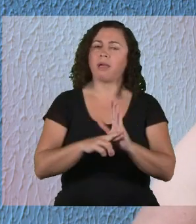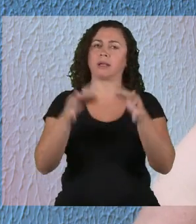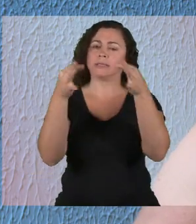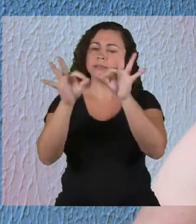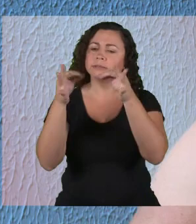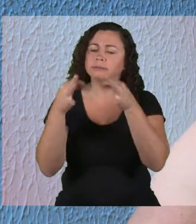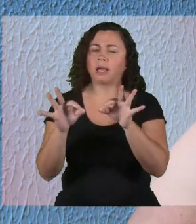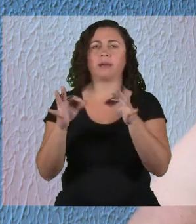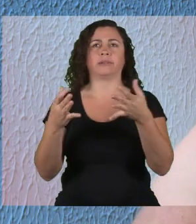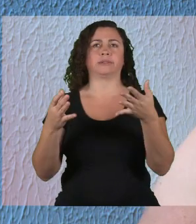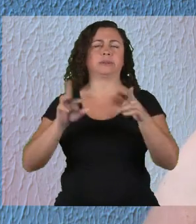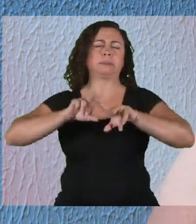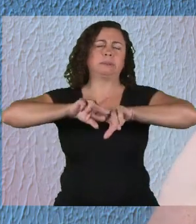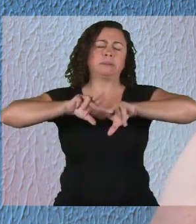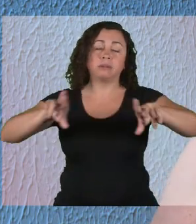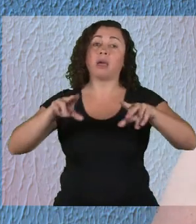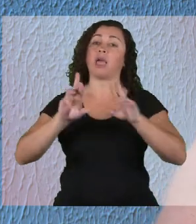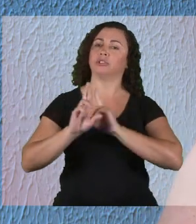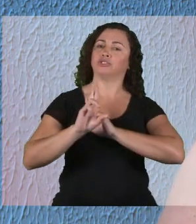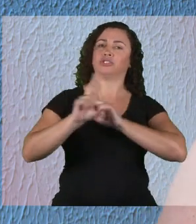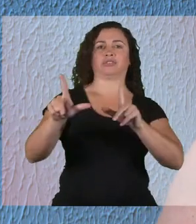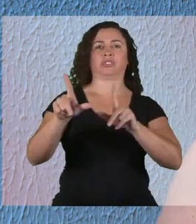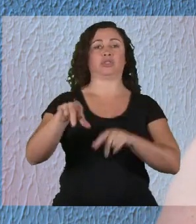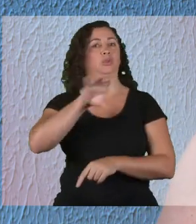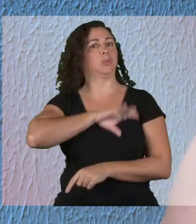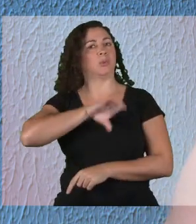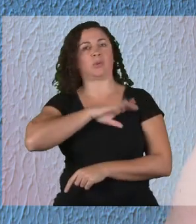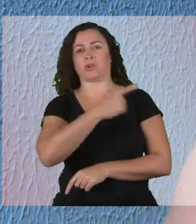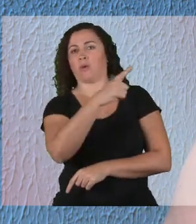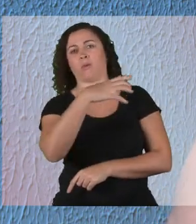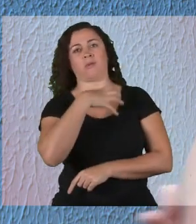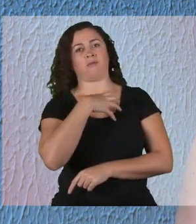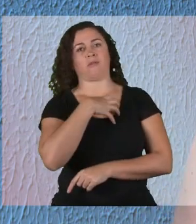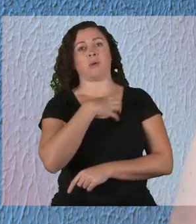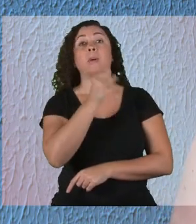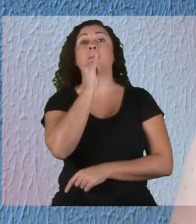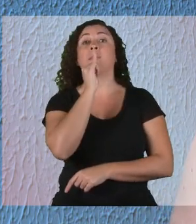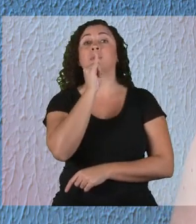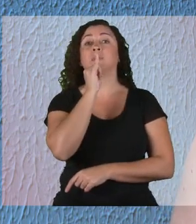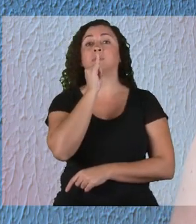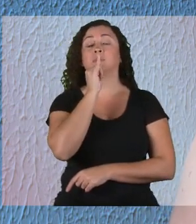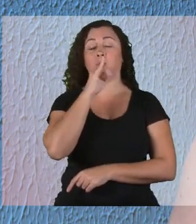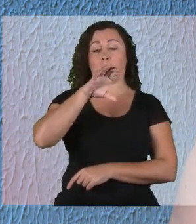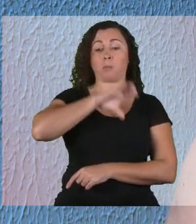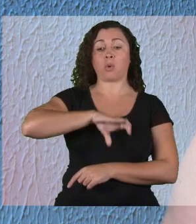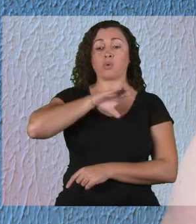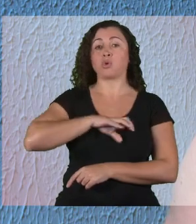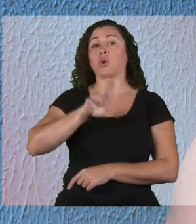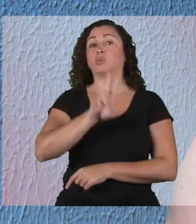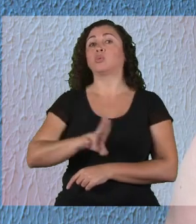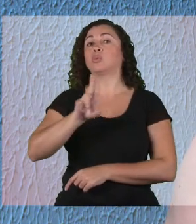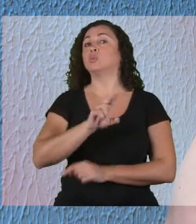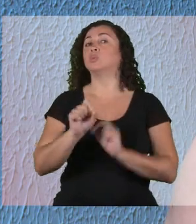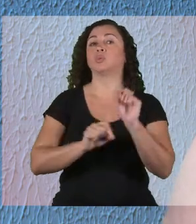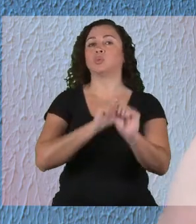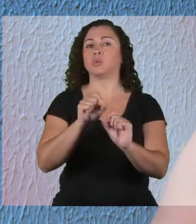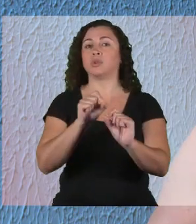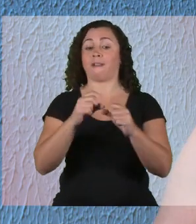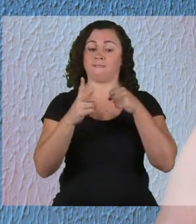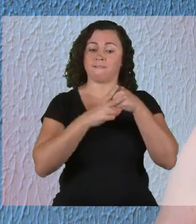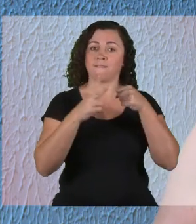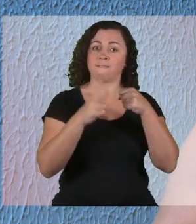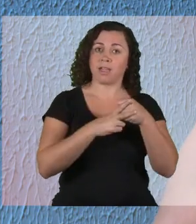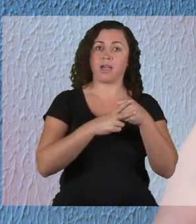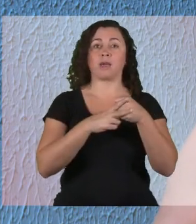formação sintáticas, muito diferentes da nossa. Por exemplo, nós usamos sujeito, verbo e objeto.